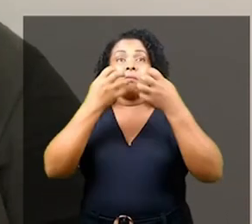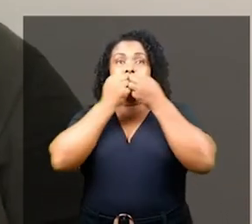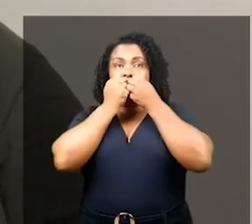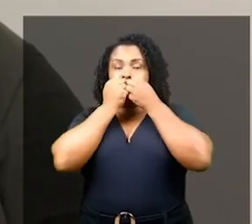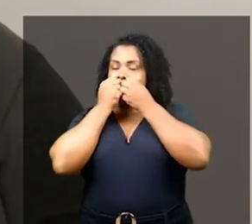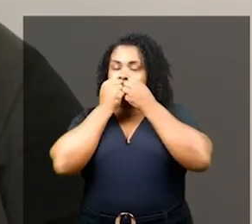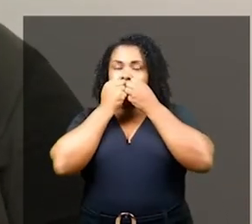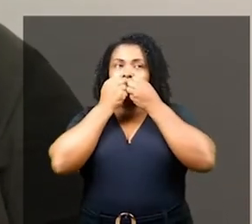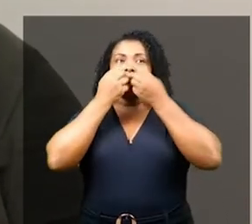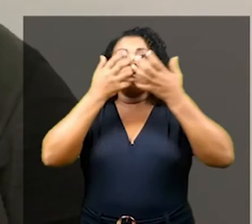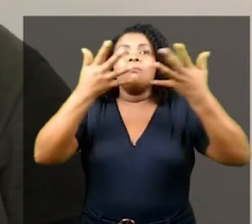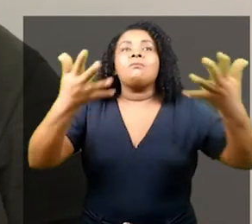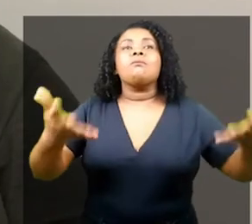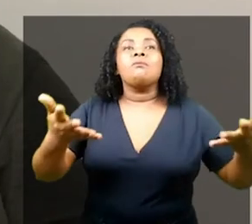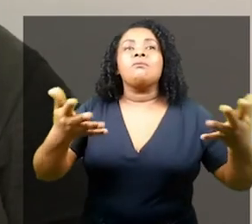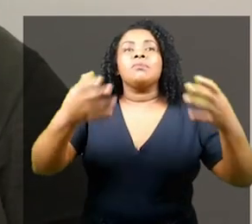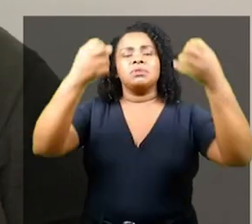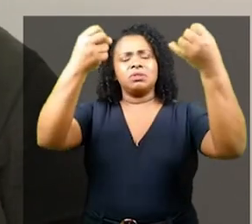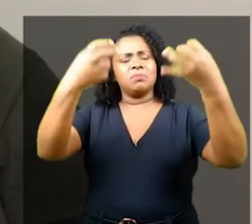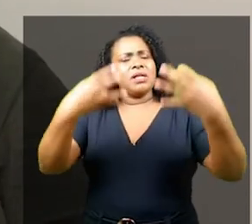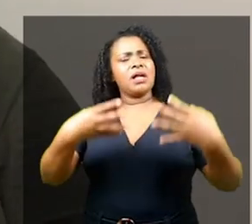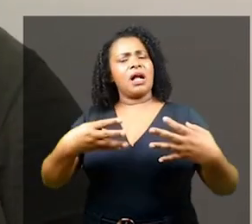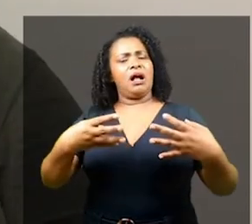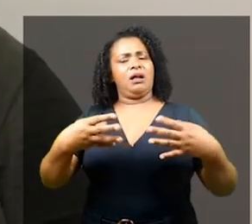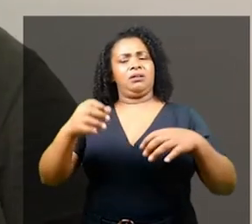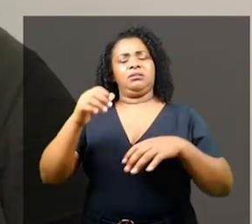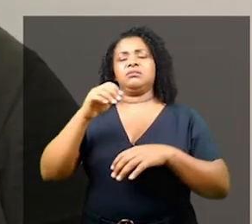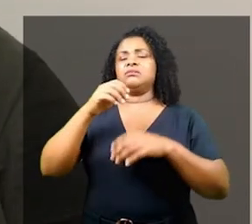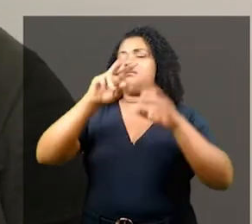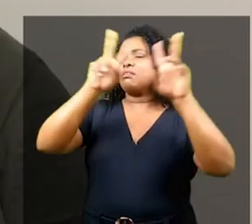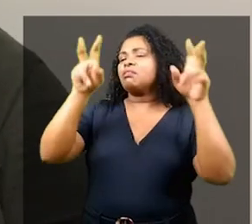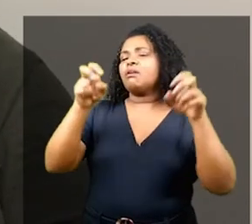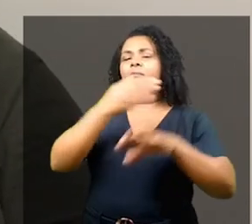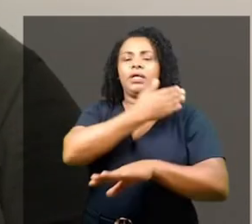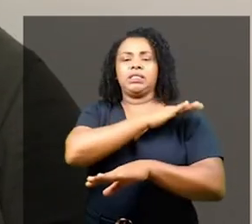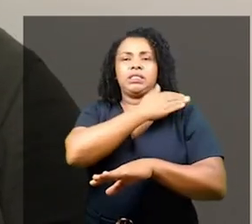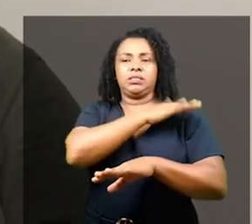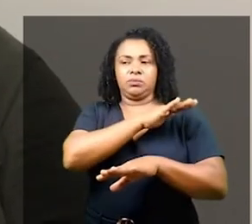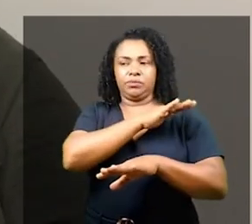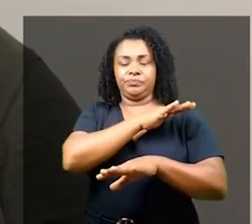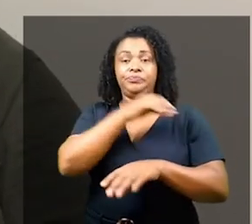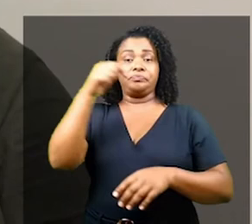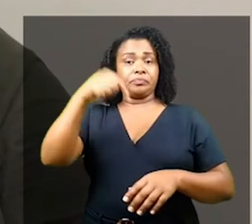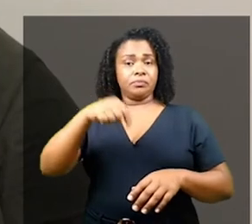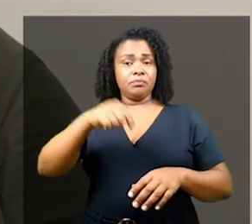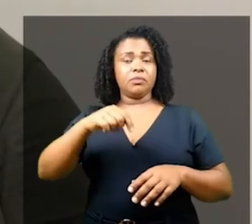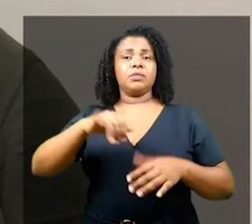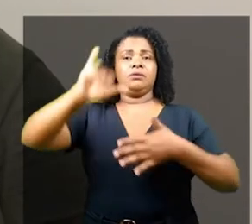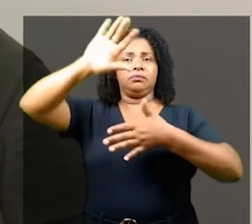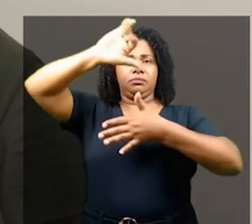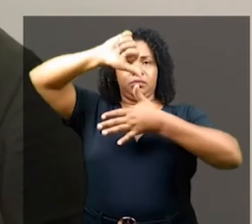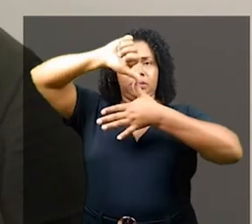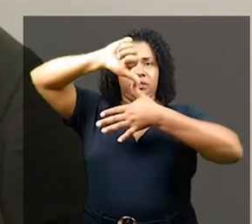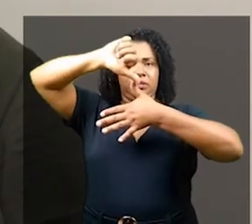Enquanto em alguns pontos do globo o racismo foi tratado de maneira direta e sem rodeios aqui no Brasil e nos países